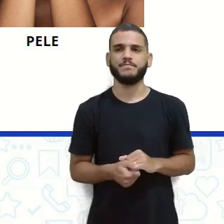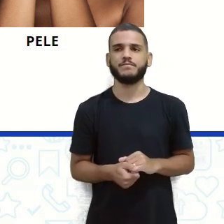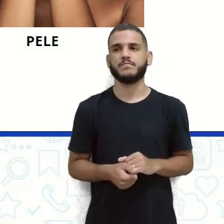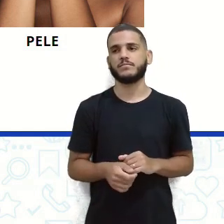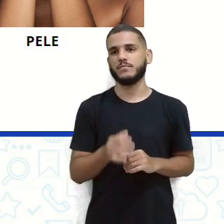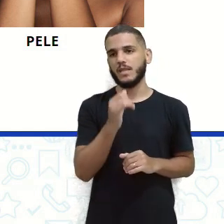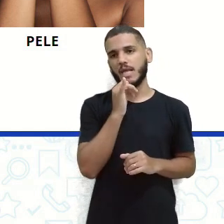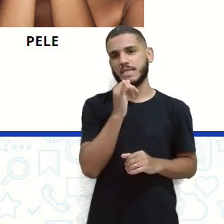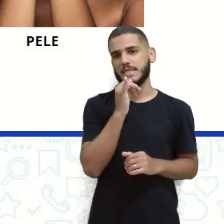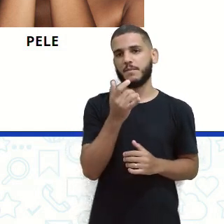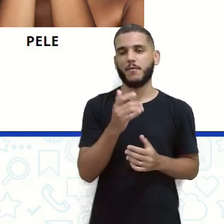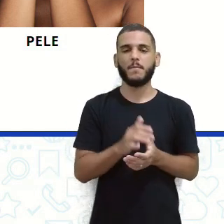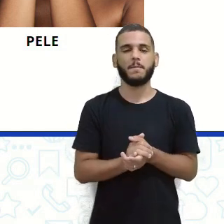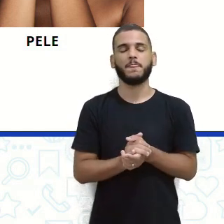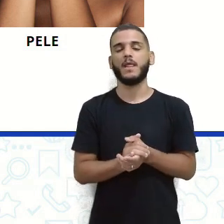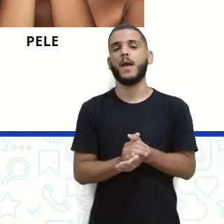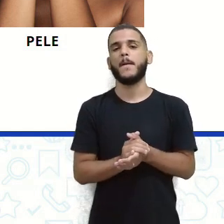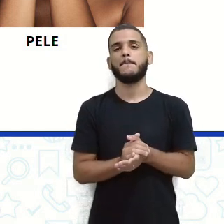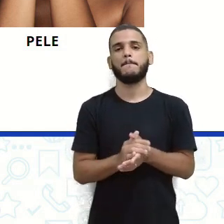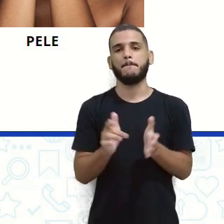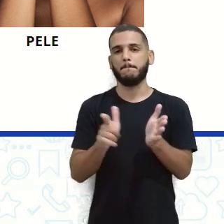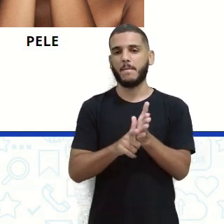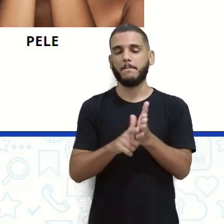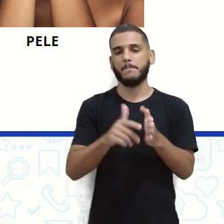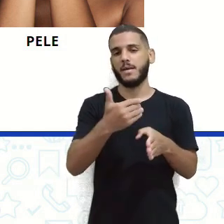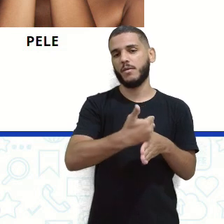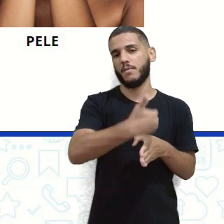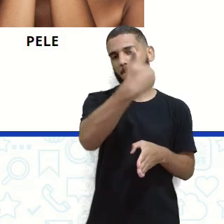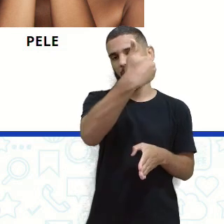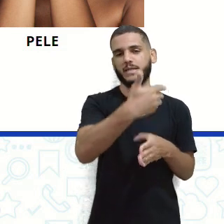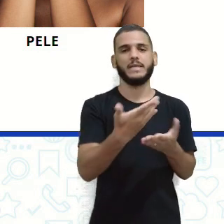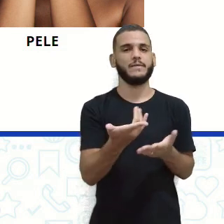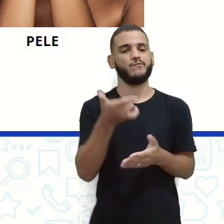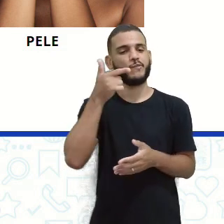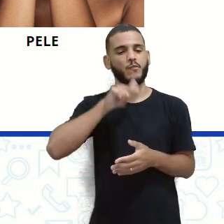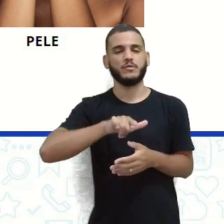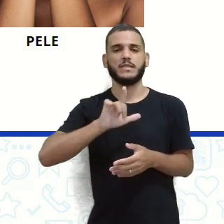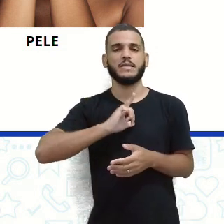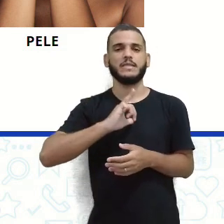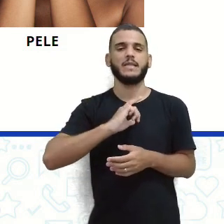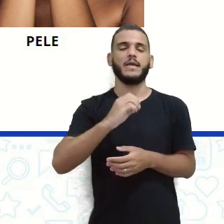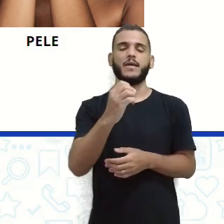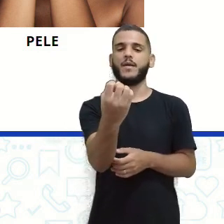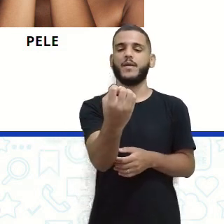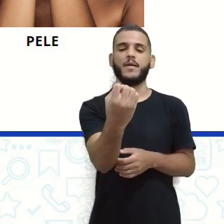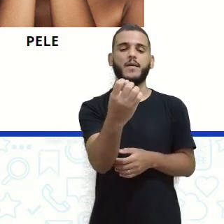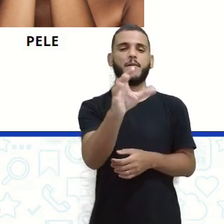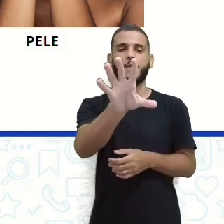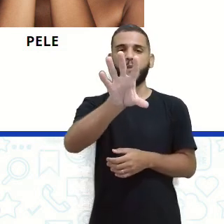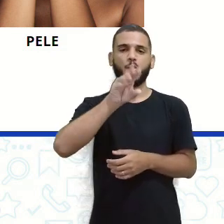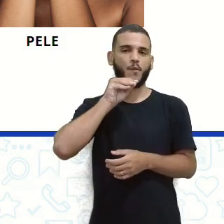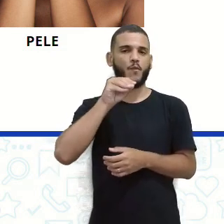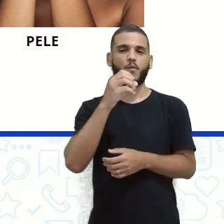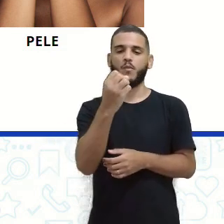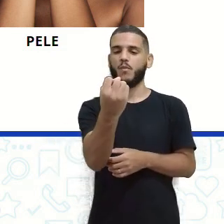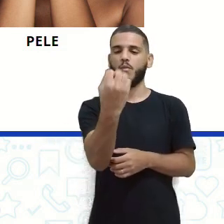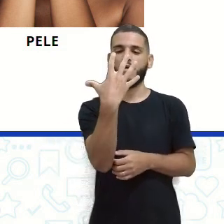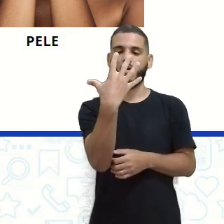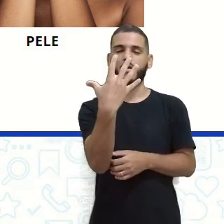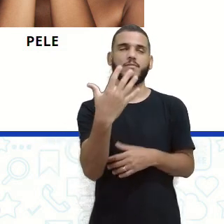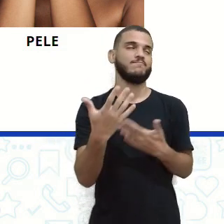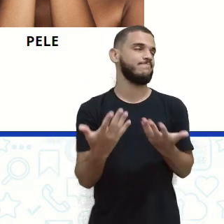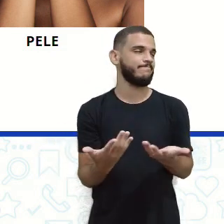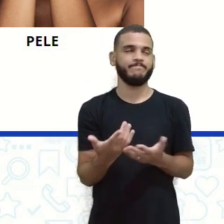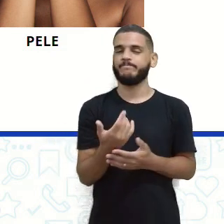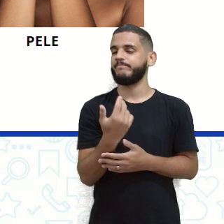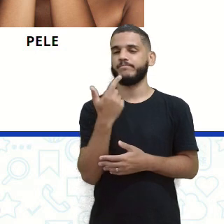papel de parede, por exemplo, a gente não consegue, né, refletir de modo, né, direto, né? A reflexão vai